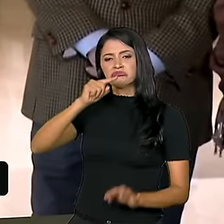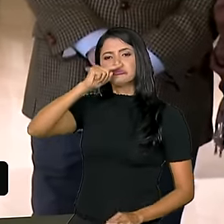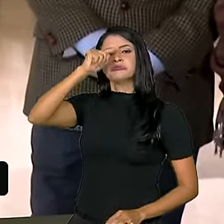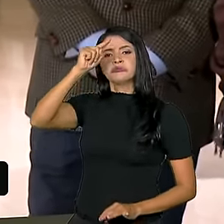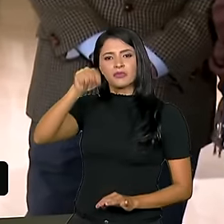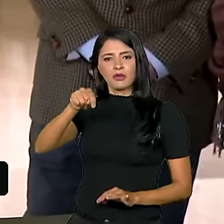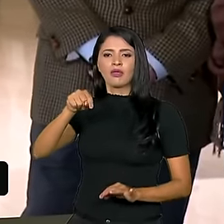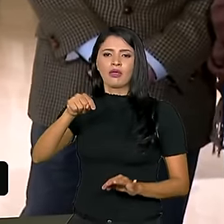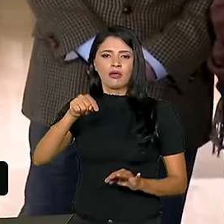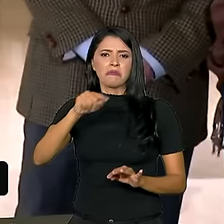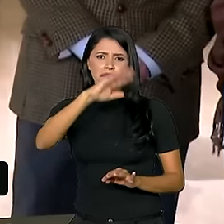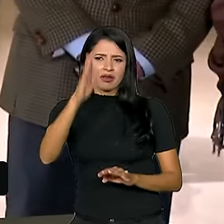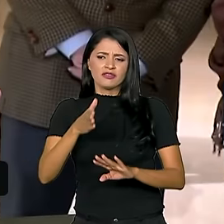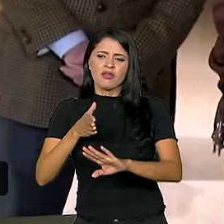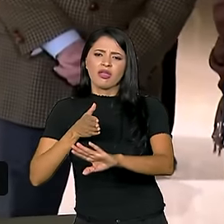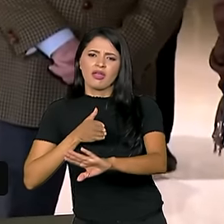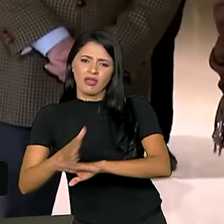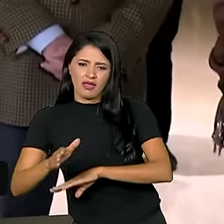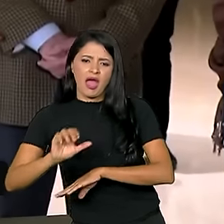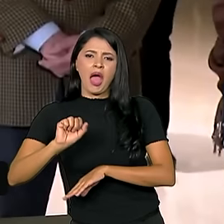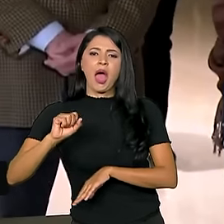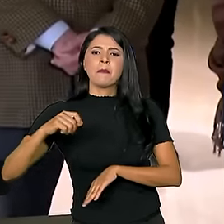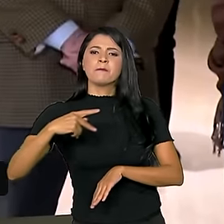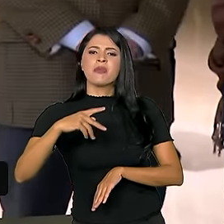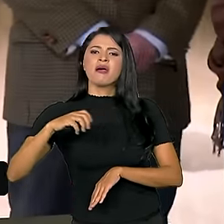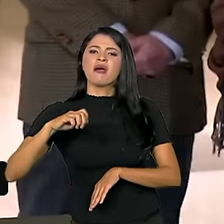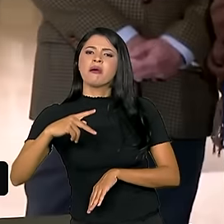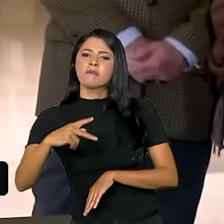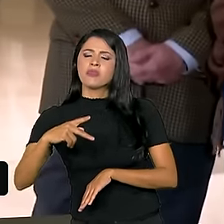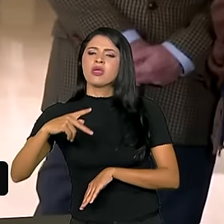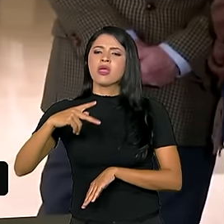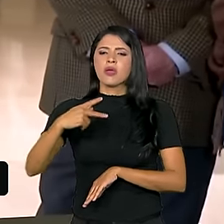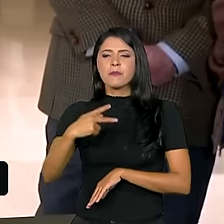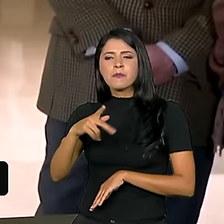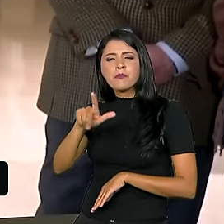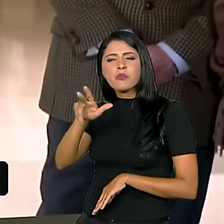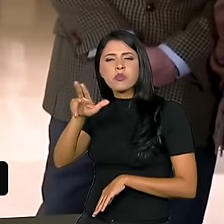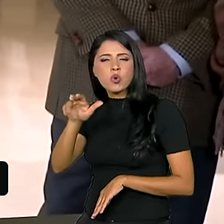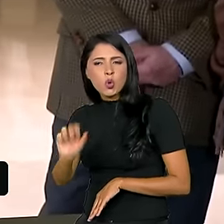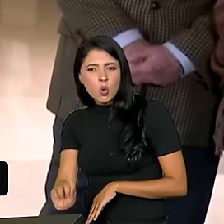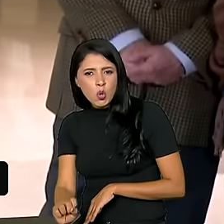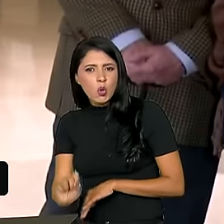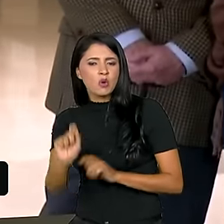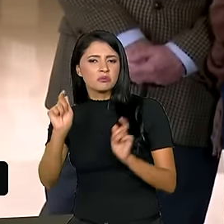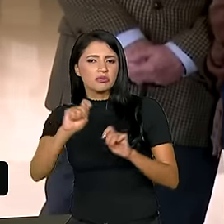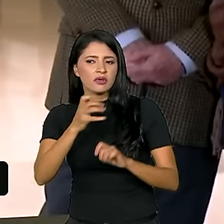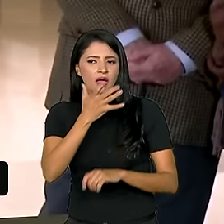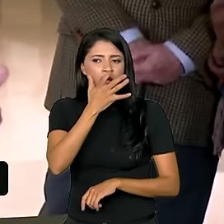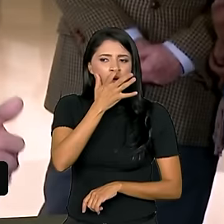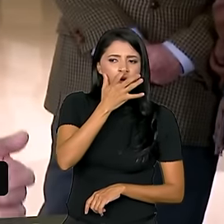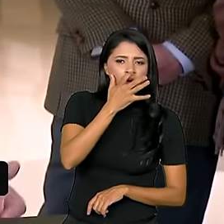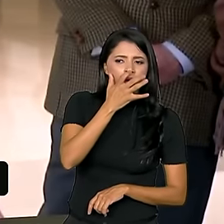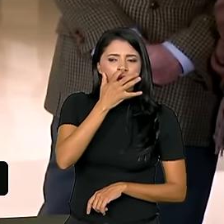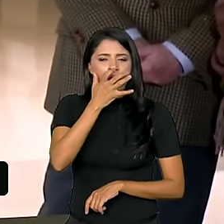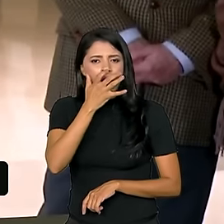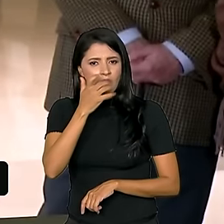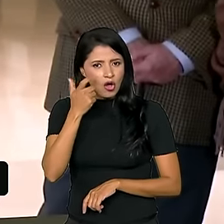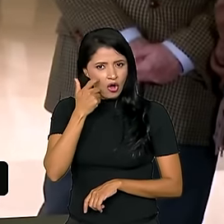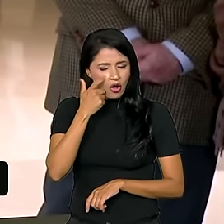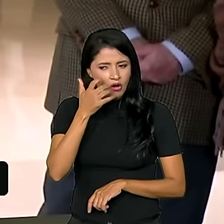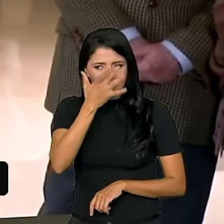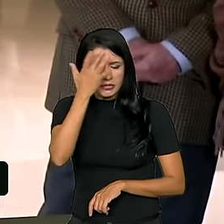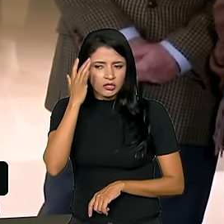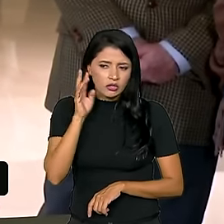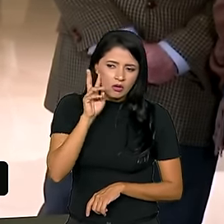deveria entrar. OPEC Plus poderia ser observador. Veja, o observador, ele